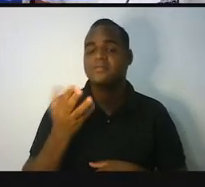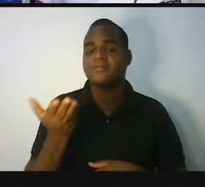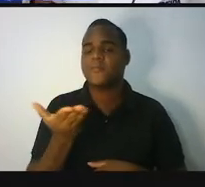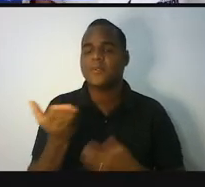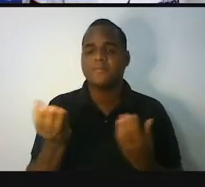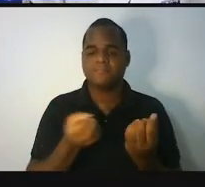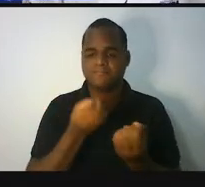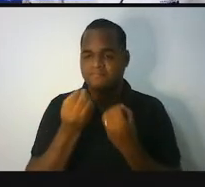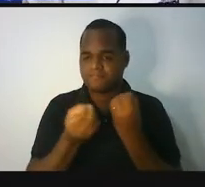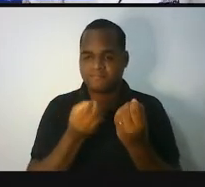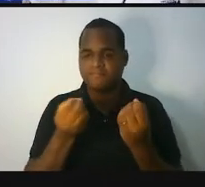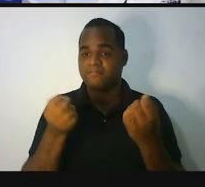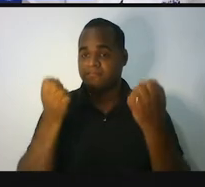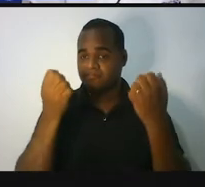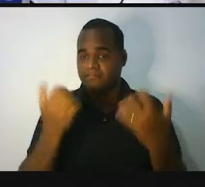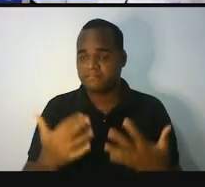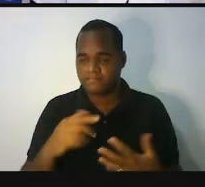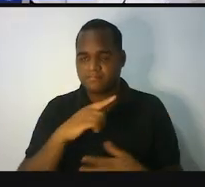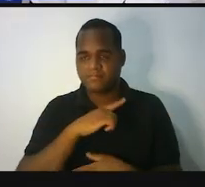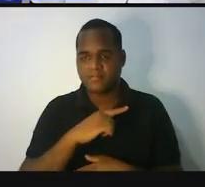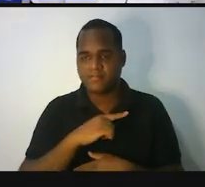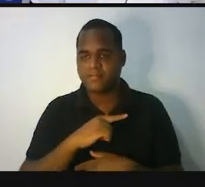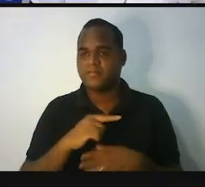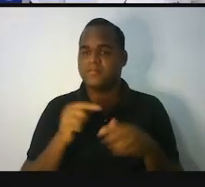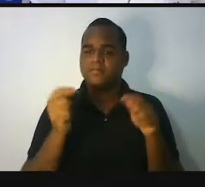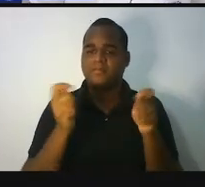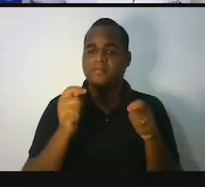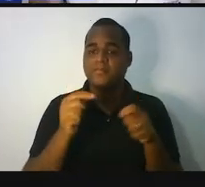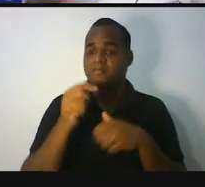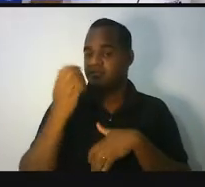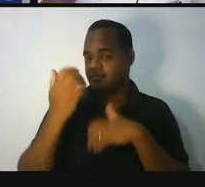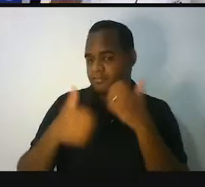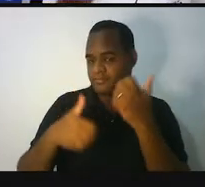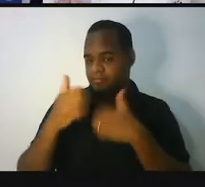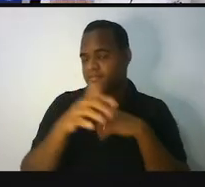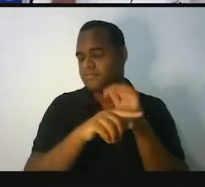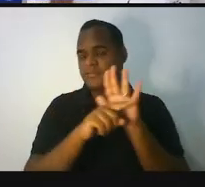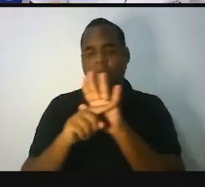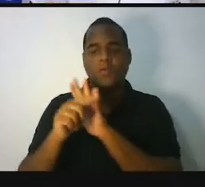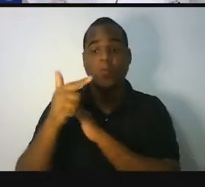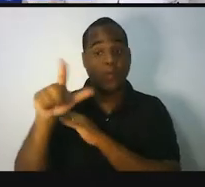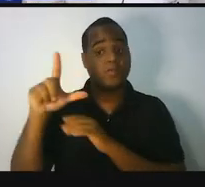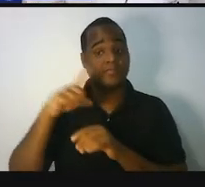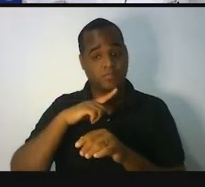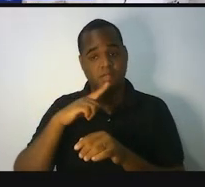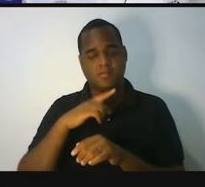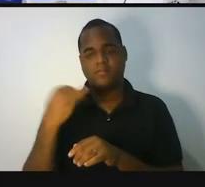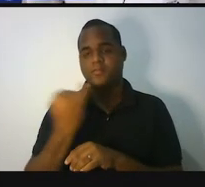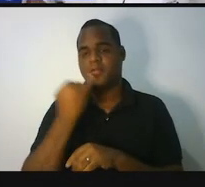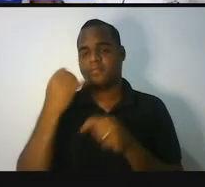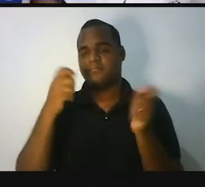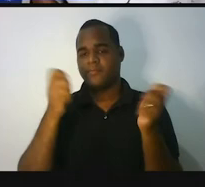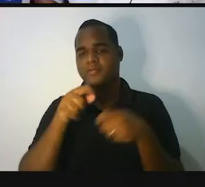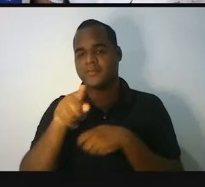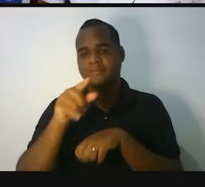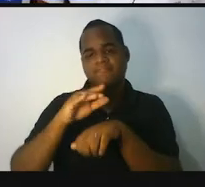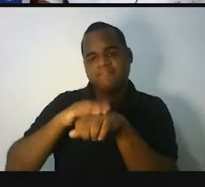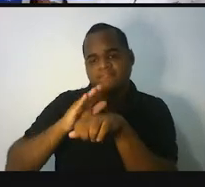além disso, né, eu tenho outra situação para que você possa